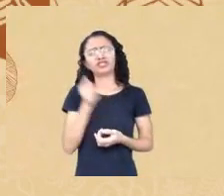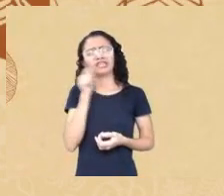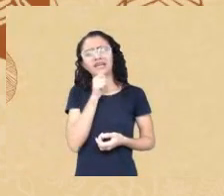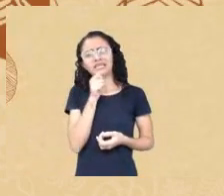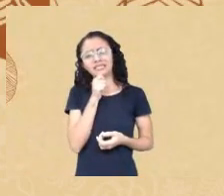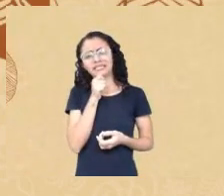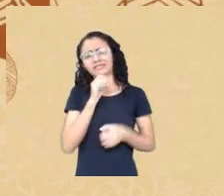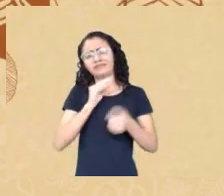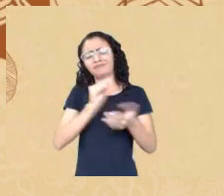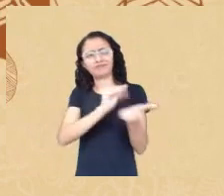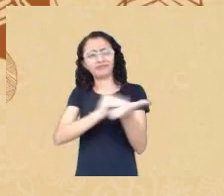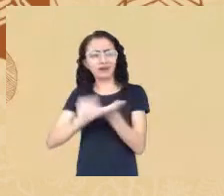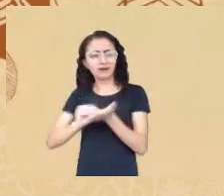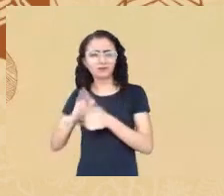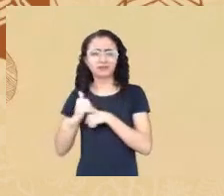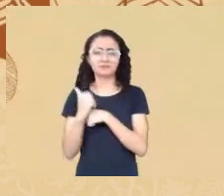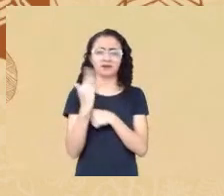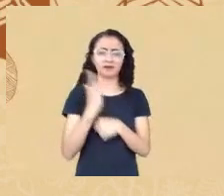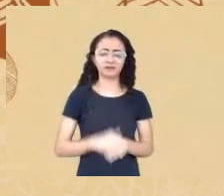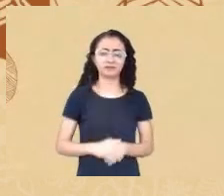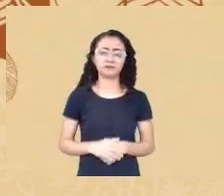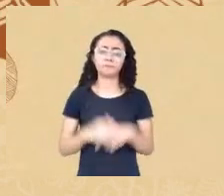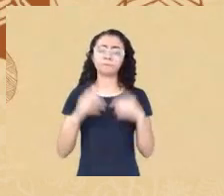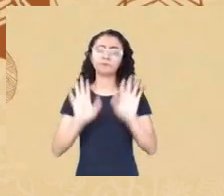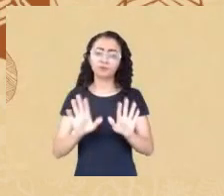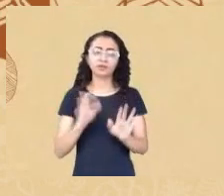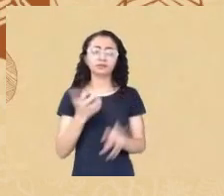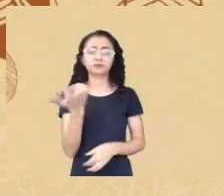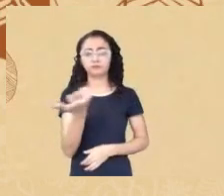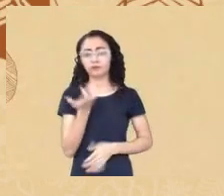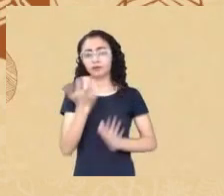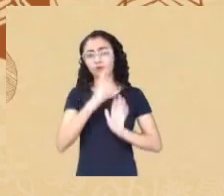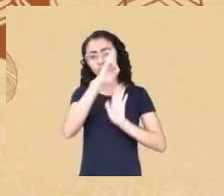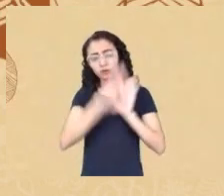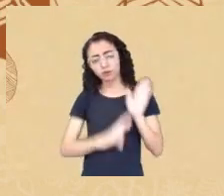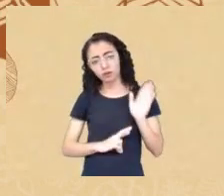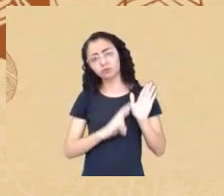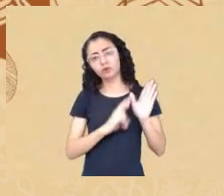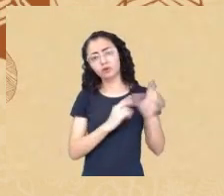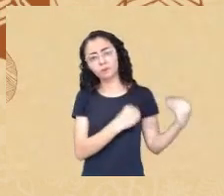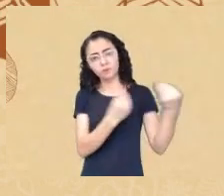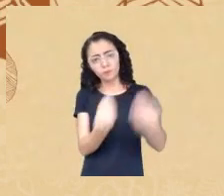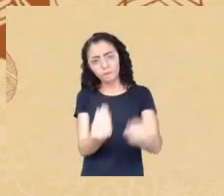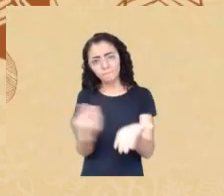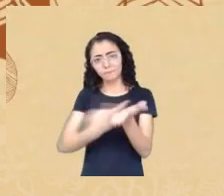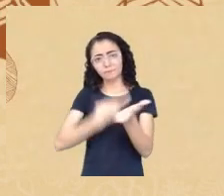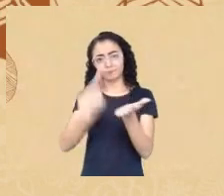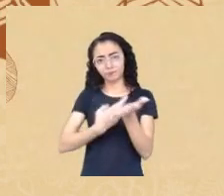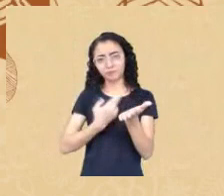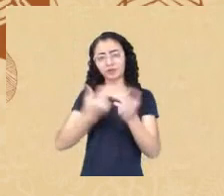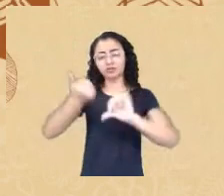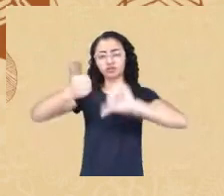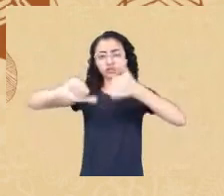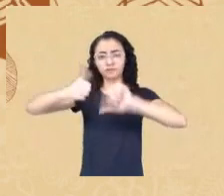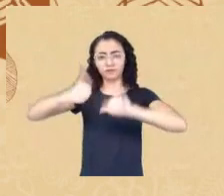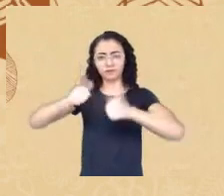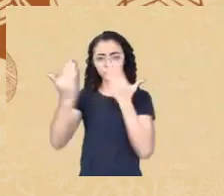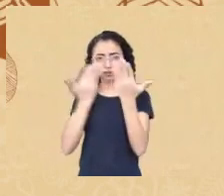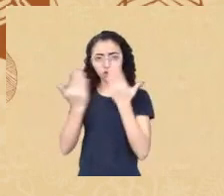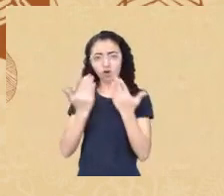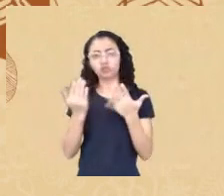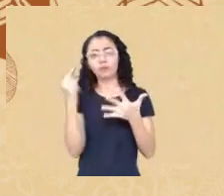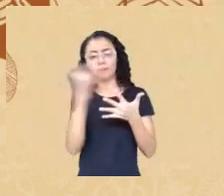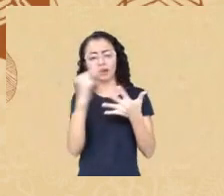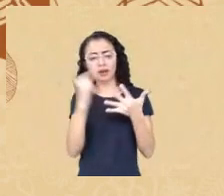inclusive fornecer um relatório para a revista de avaliação psicológica apontando esses aspectos que são problemáticos em